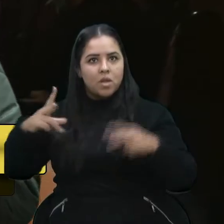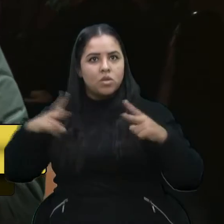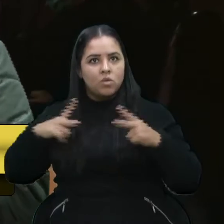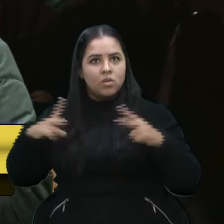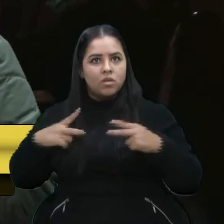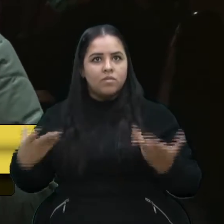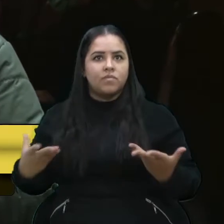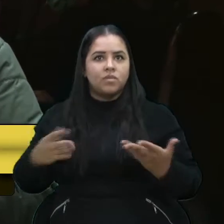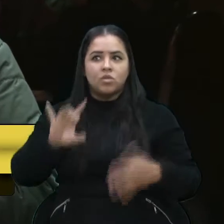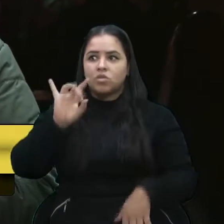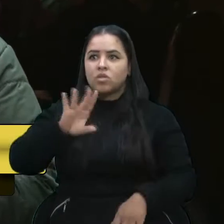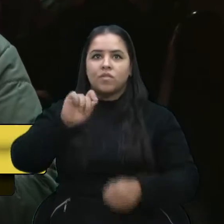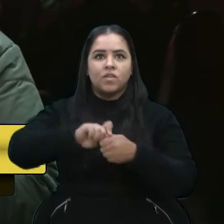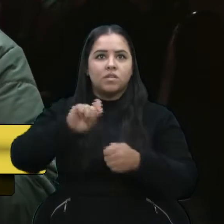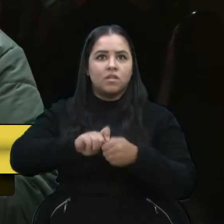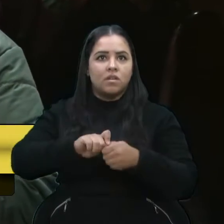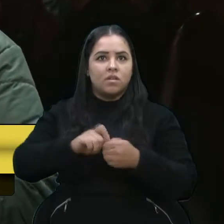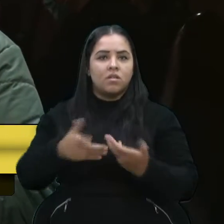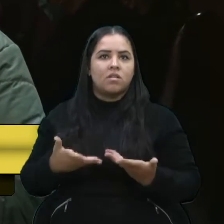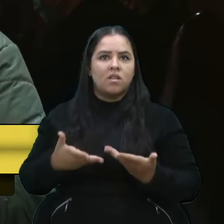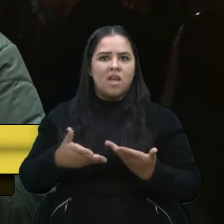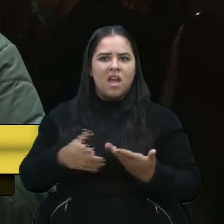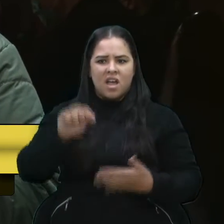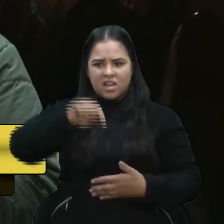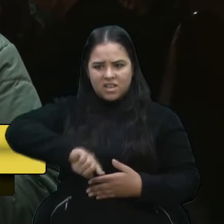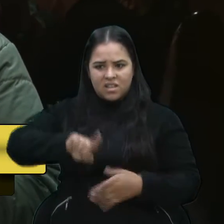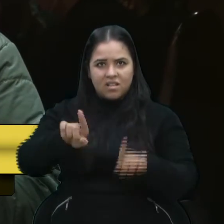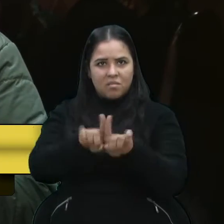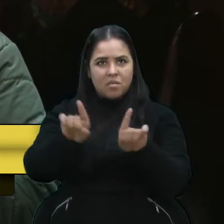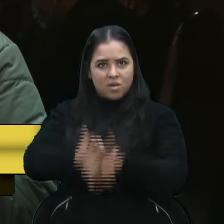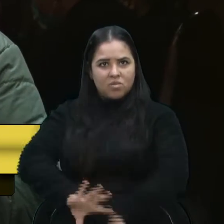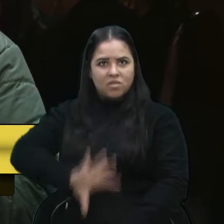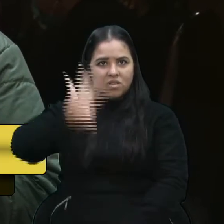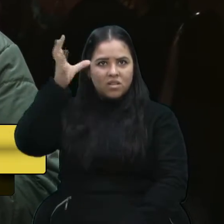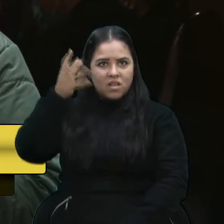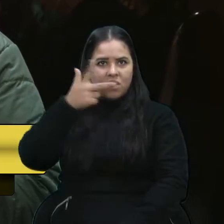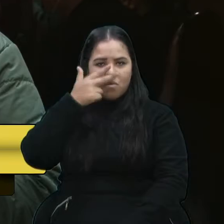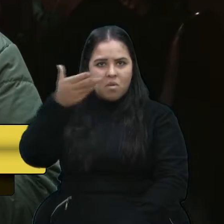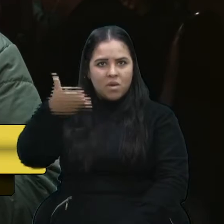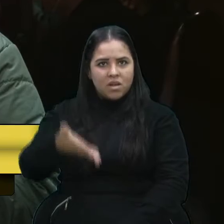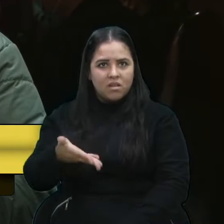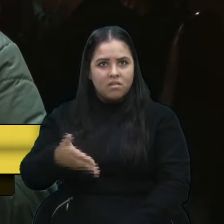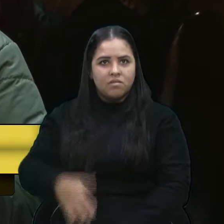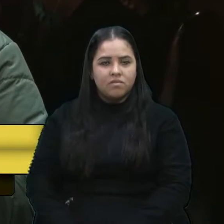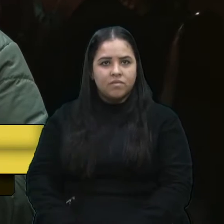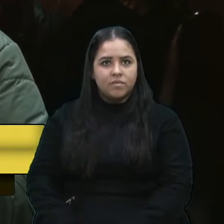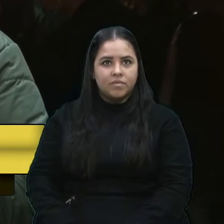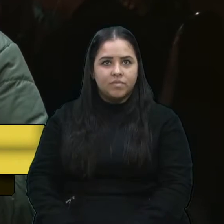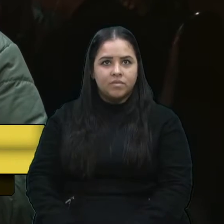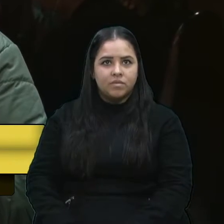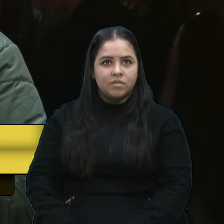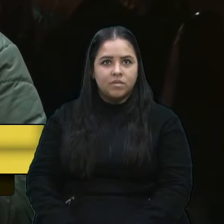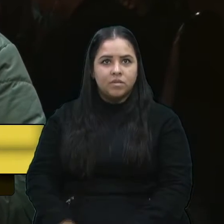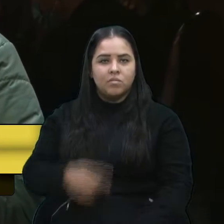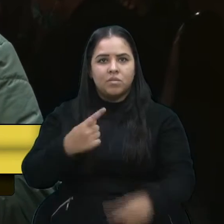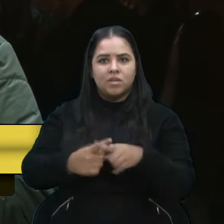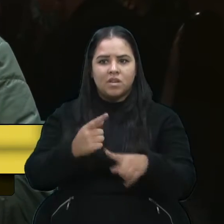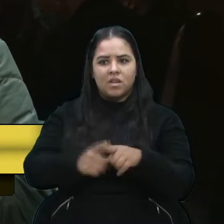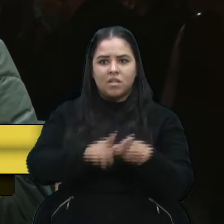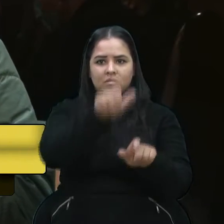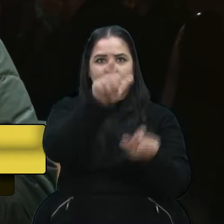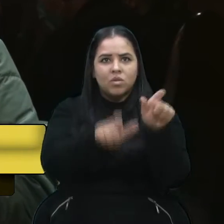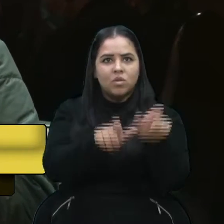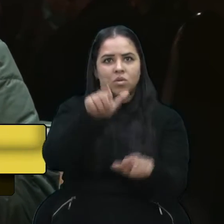Era isso que eles faziam. Será que aqui vai funcionar assim também? Será que vai funcionar assim aqui também? Porque daí as pessoas atendiam,